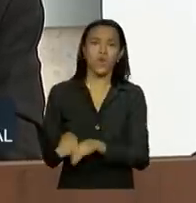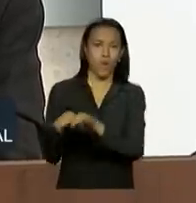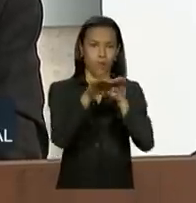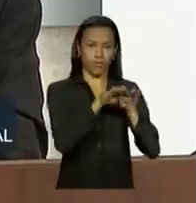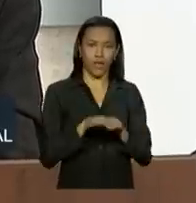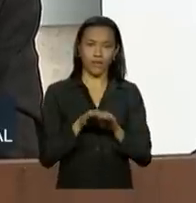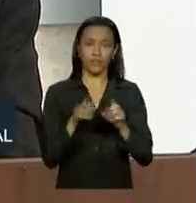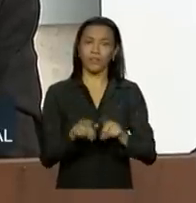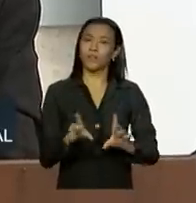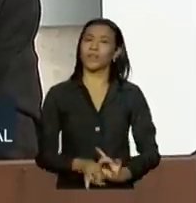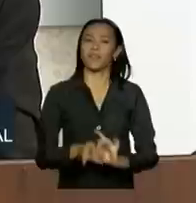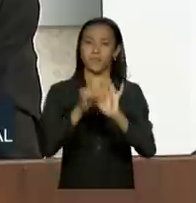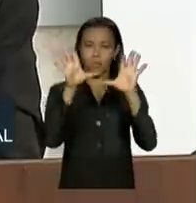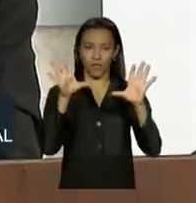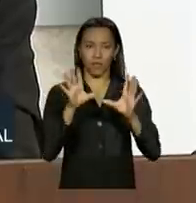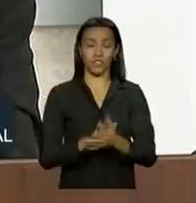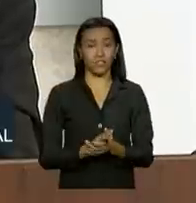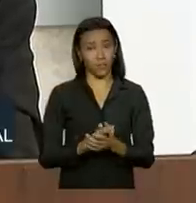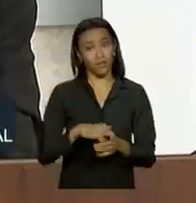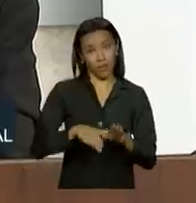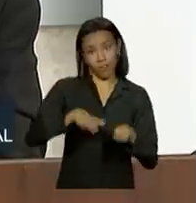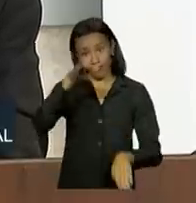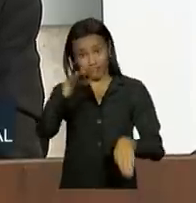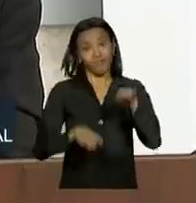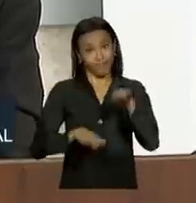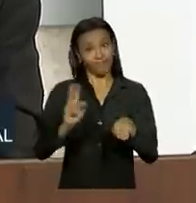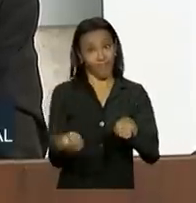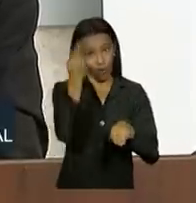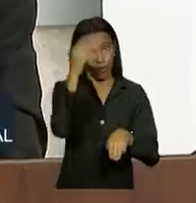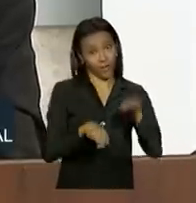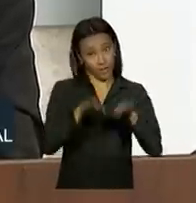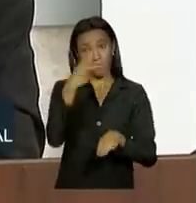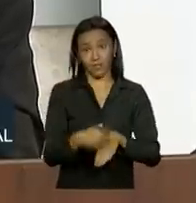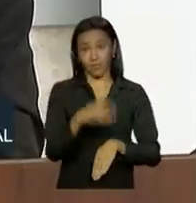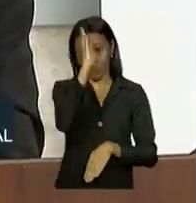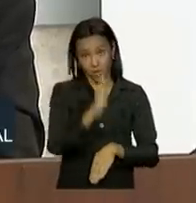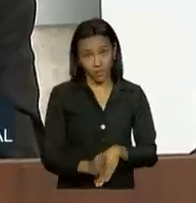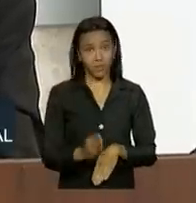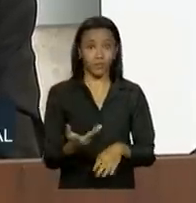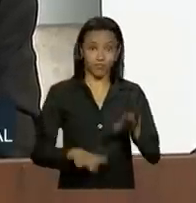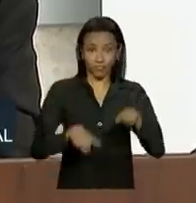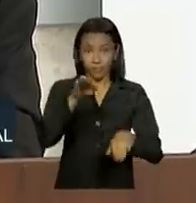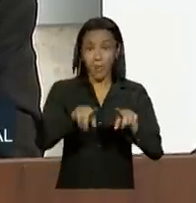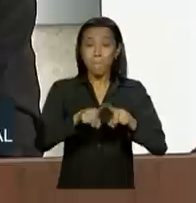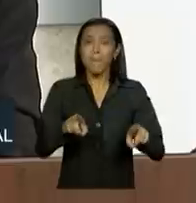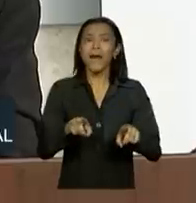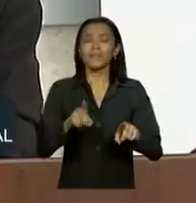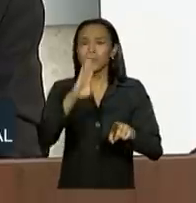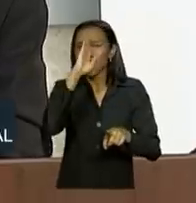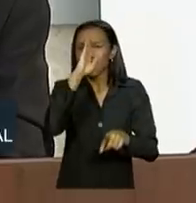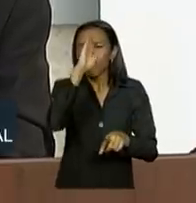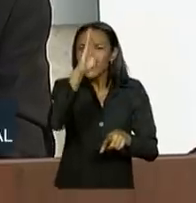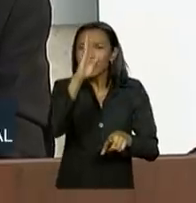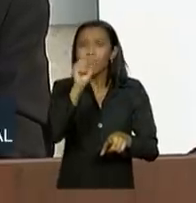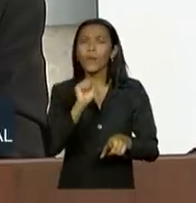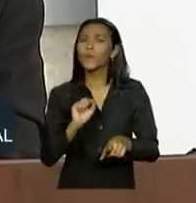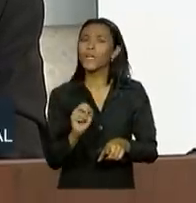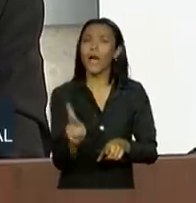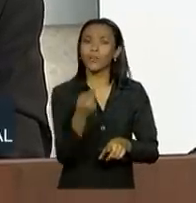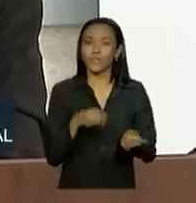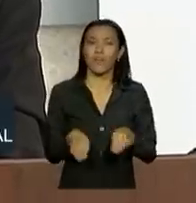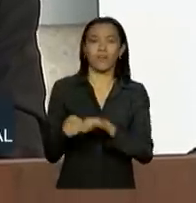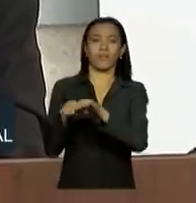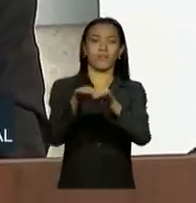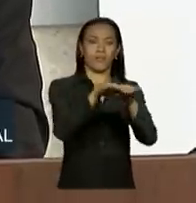e a liberdade. Diante das desigualdades que ainda marcam o nosso país, a equidade deve ser o princípio que